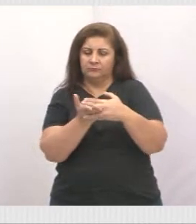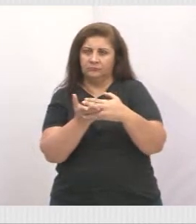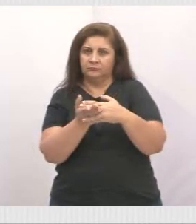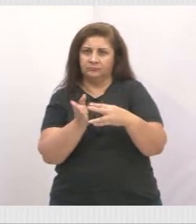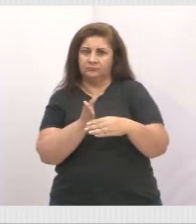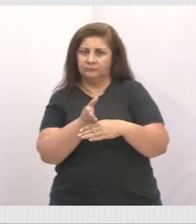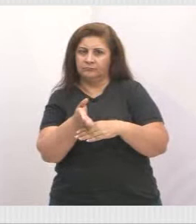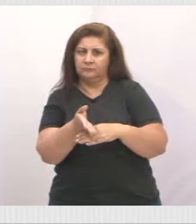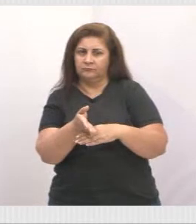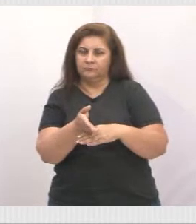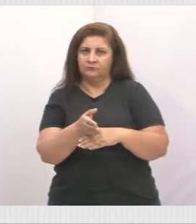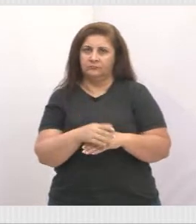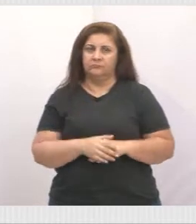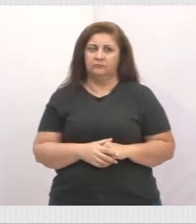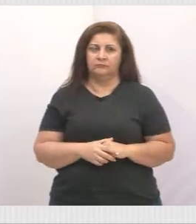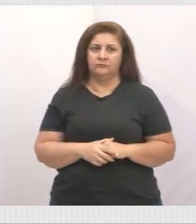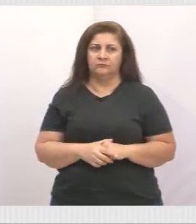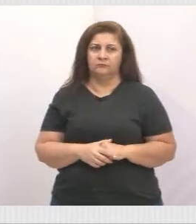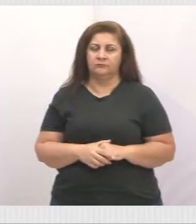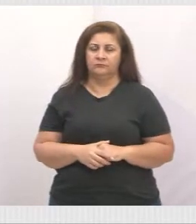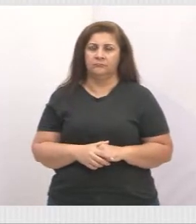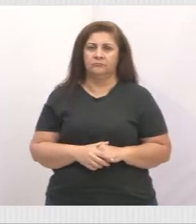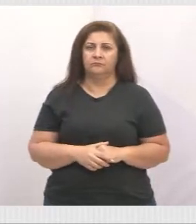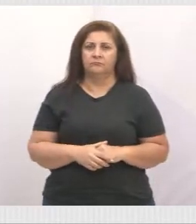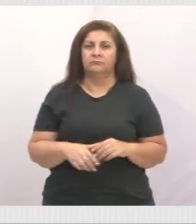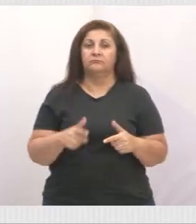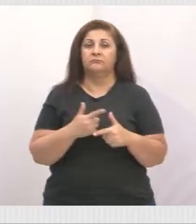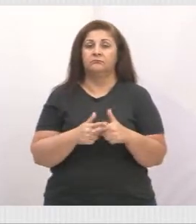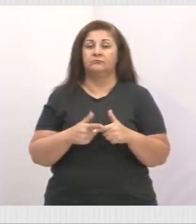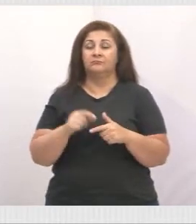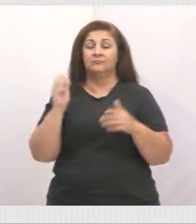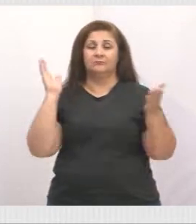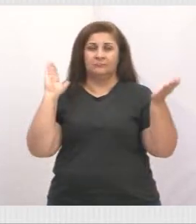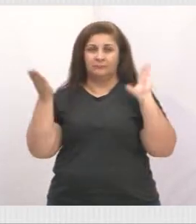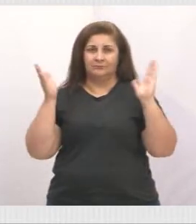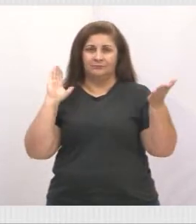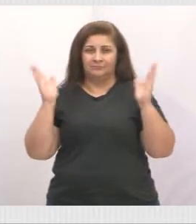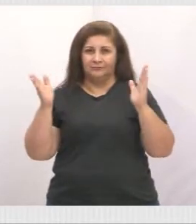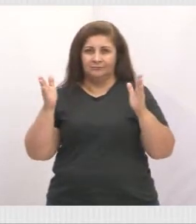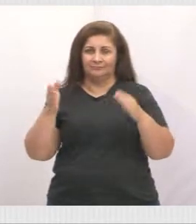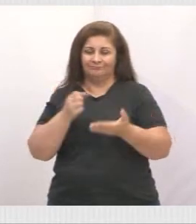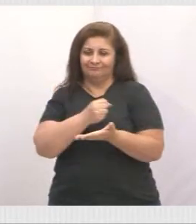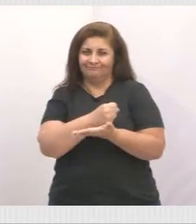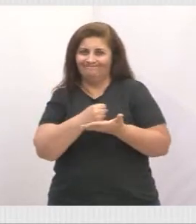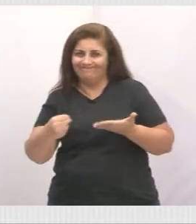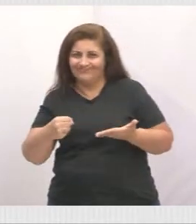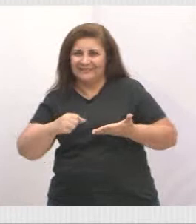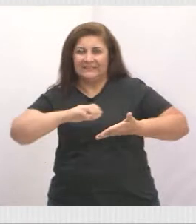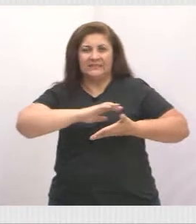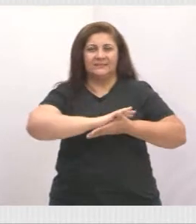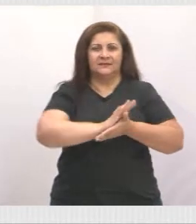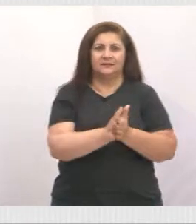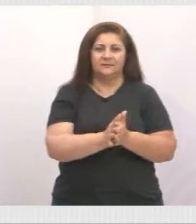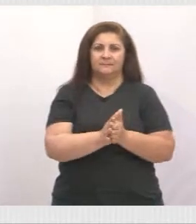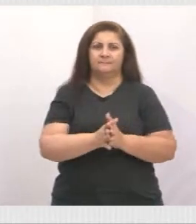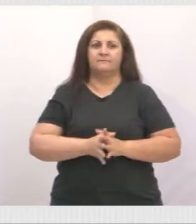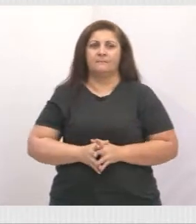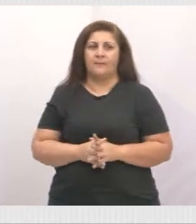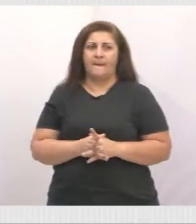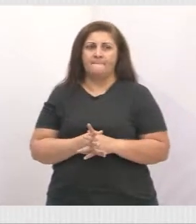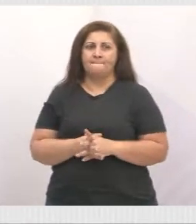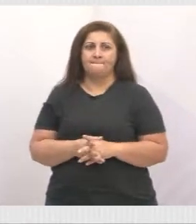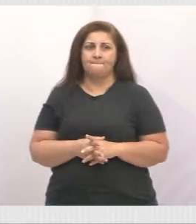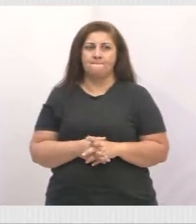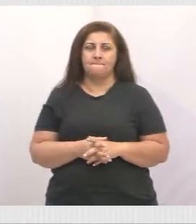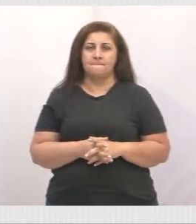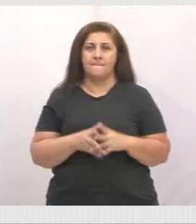Na entrada estavam as tampas, como eu falei, o problema é caminhão, quando passa, ele destrói as tampas. Então, o